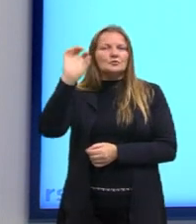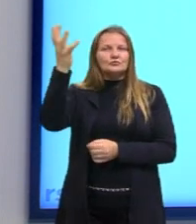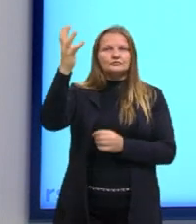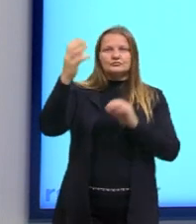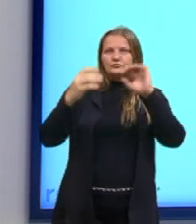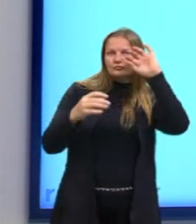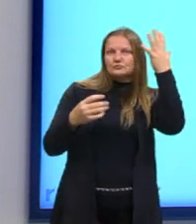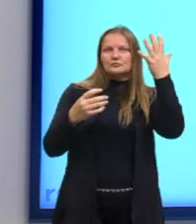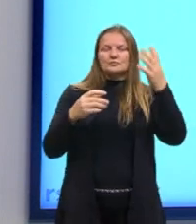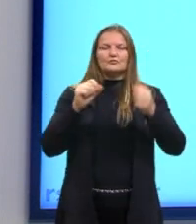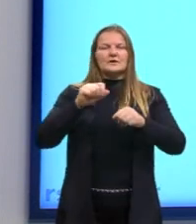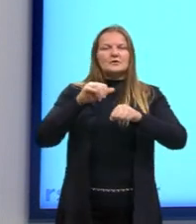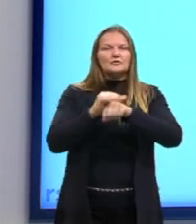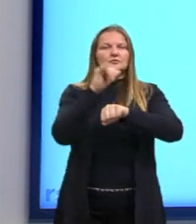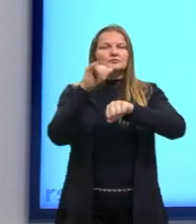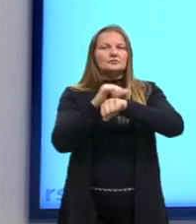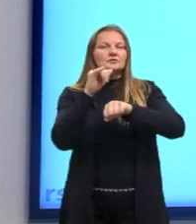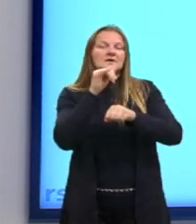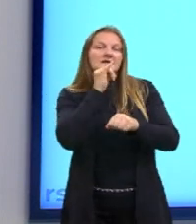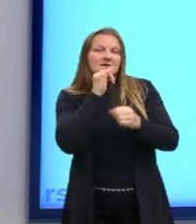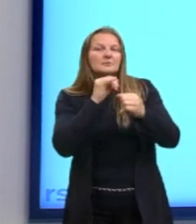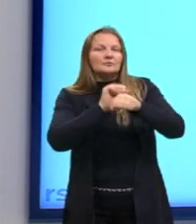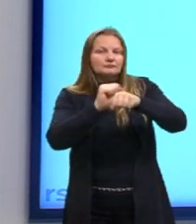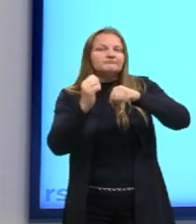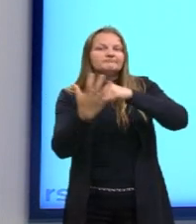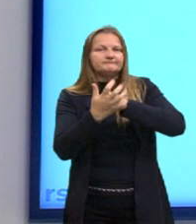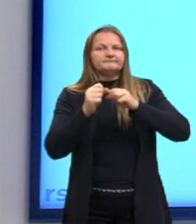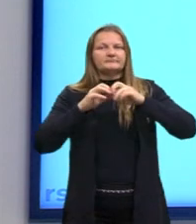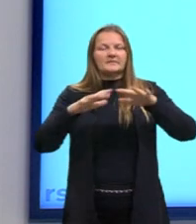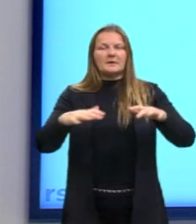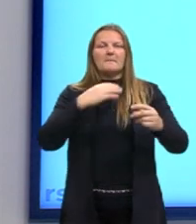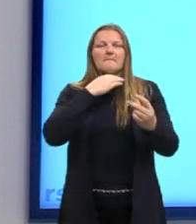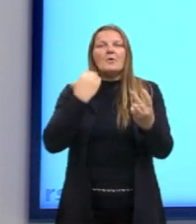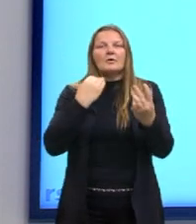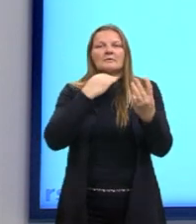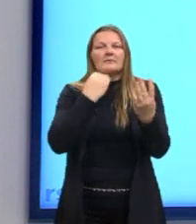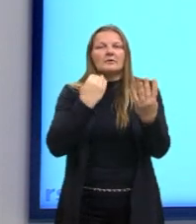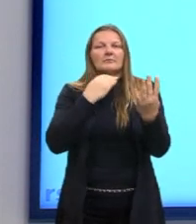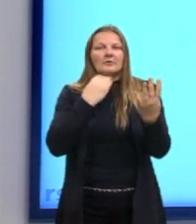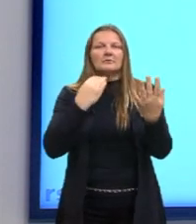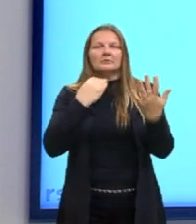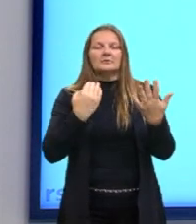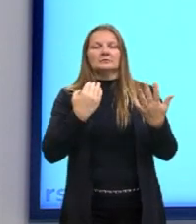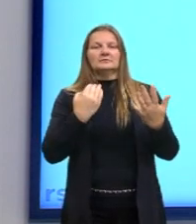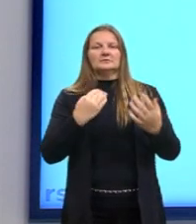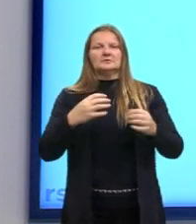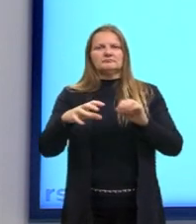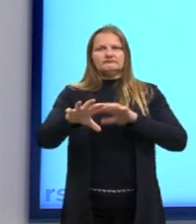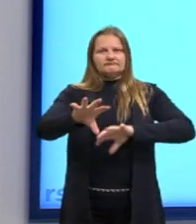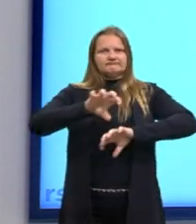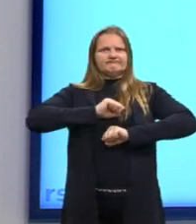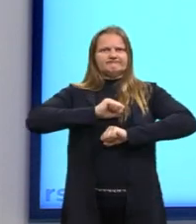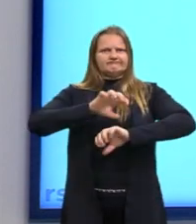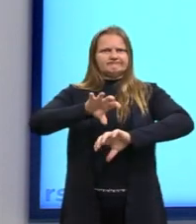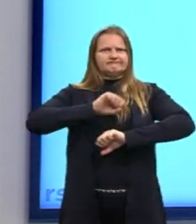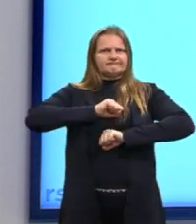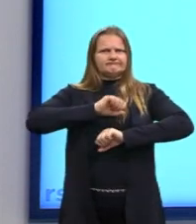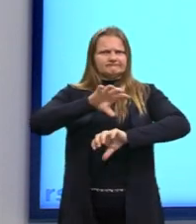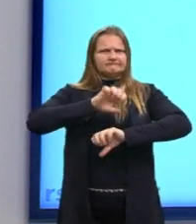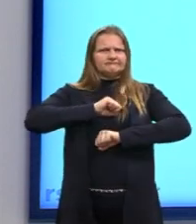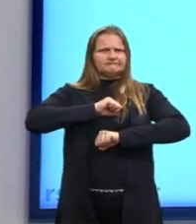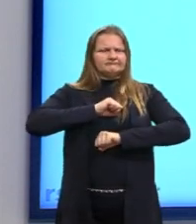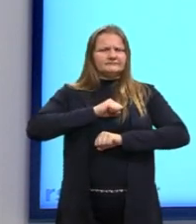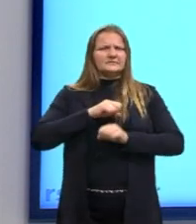aquilo que vai acontecendo, olha, a Covid vinha acontecendo mortes e os sintomas que a Covid apresentava, esses fenômenos